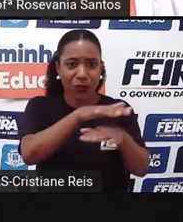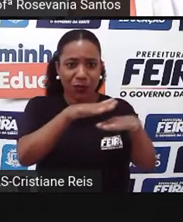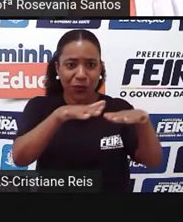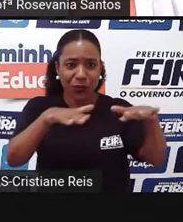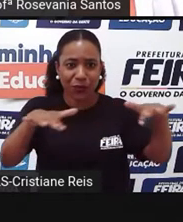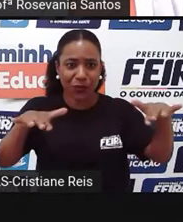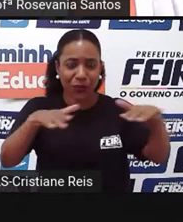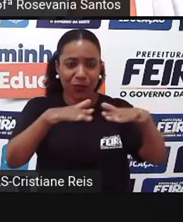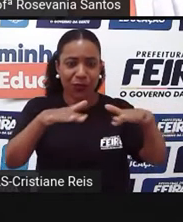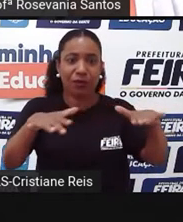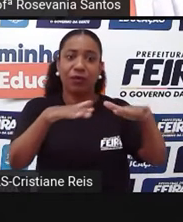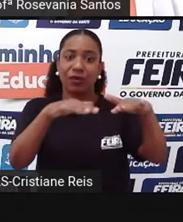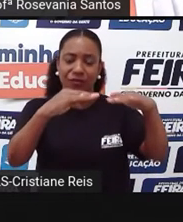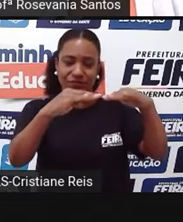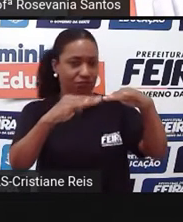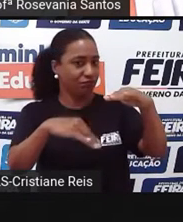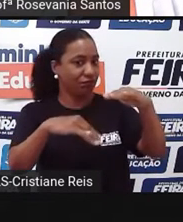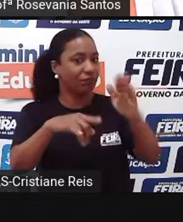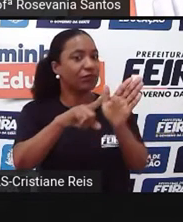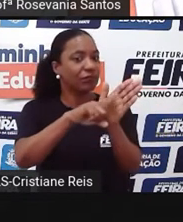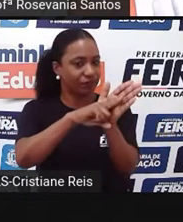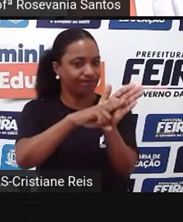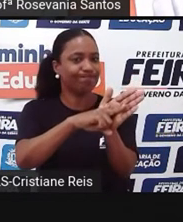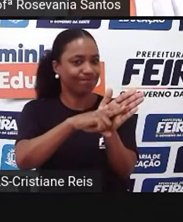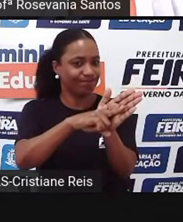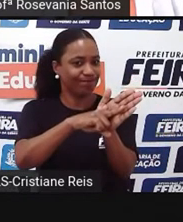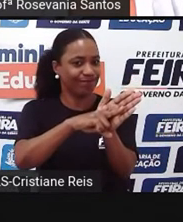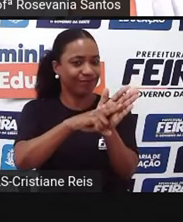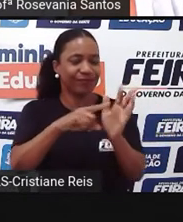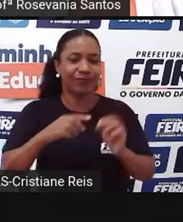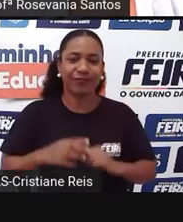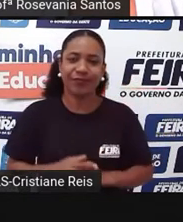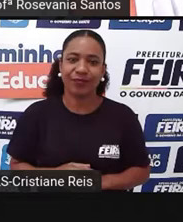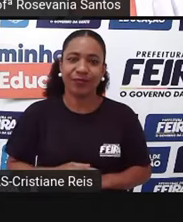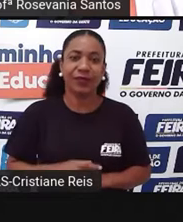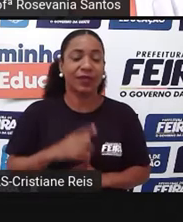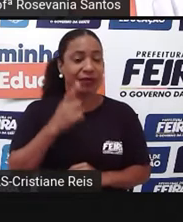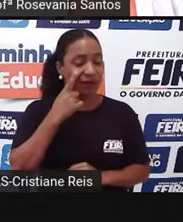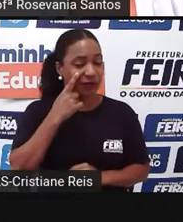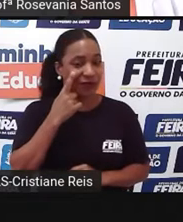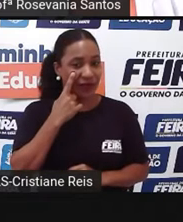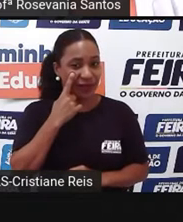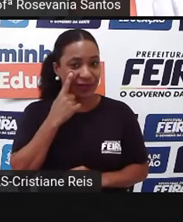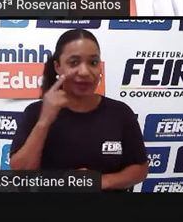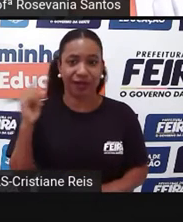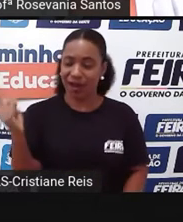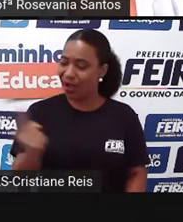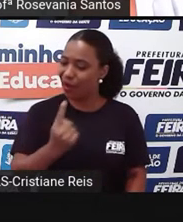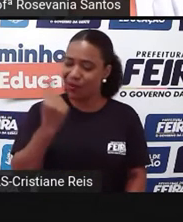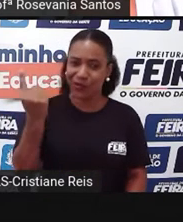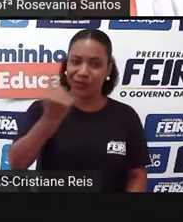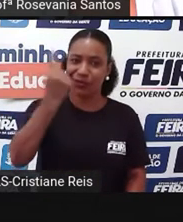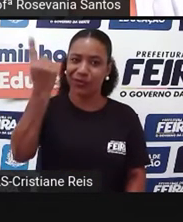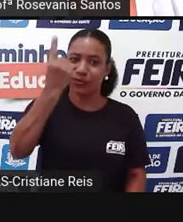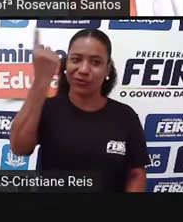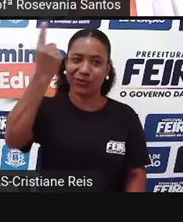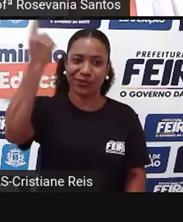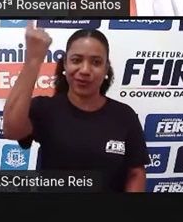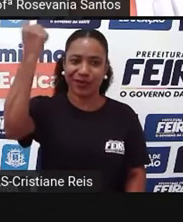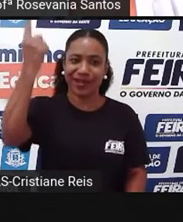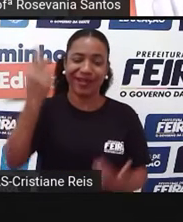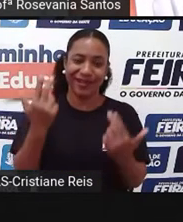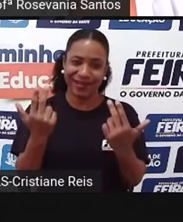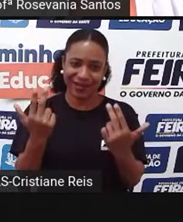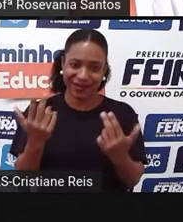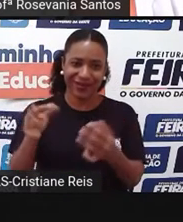a gente tem esse parâmetro aí. O daqui é a altura real da pessoa, que você mede de baixo para